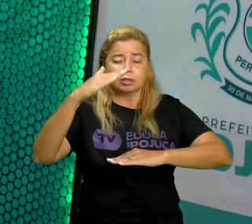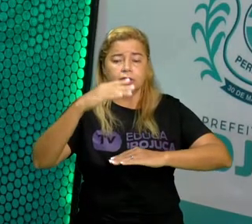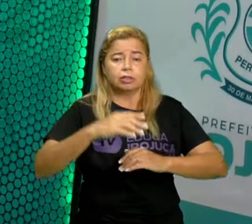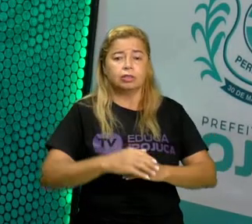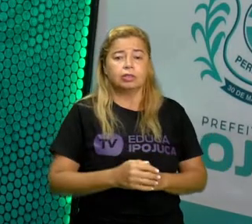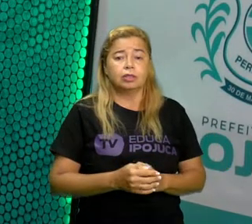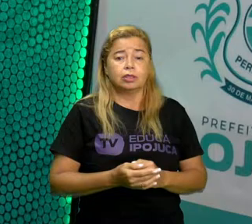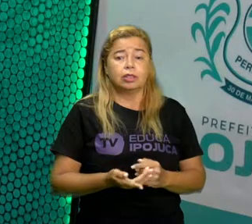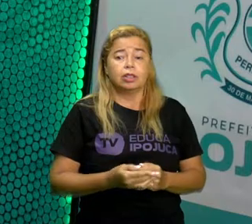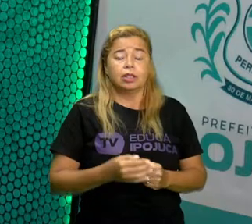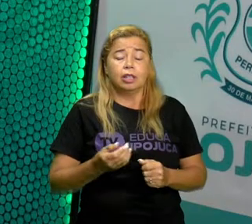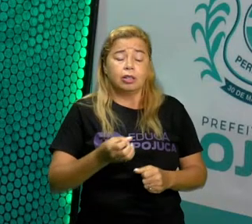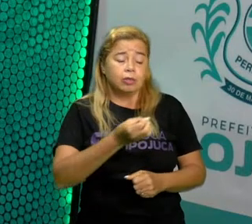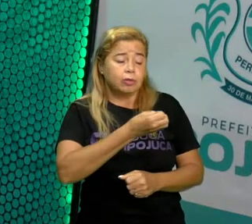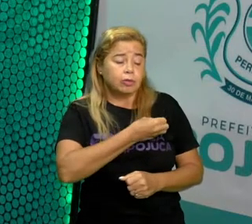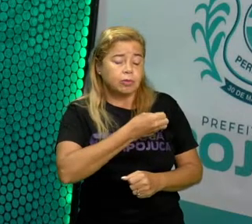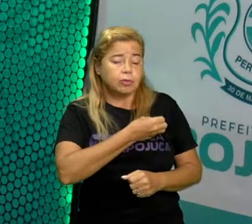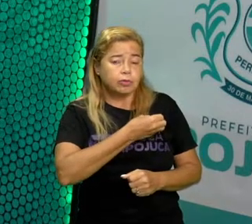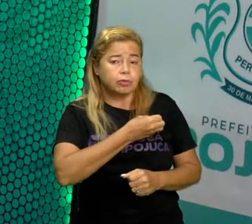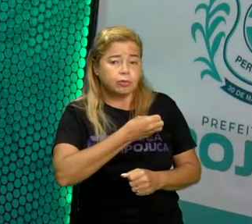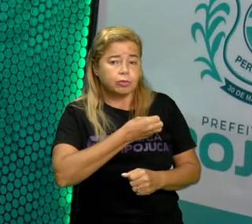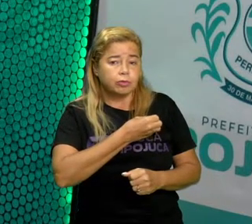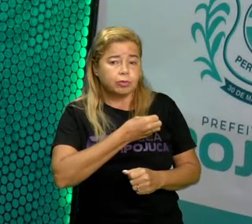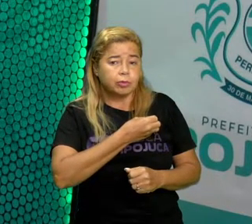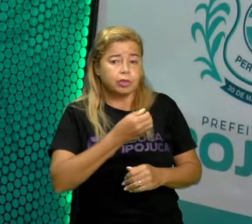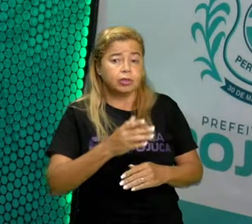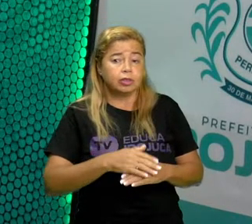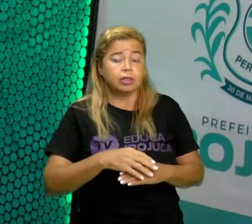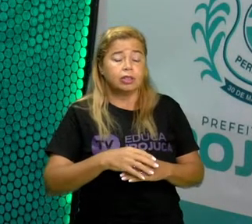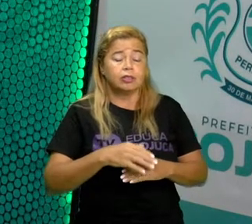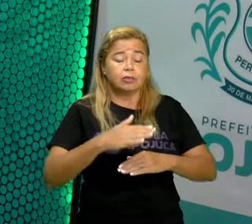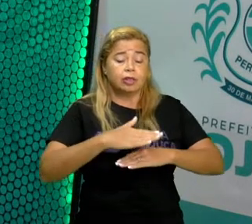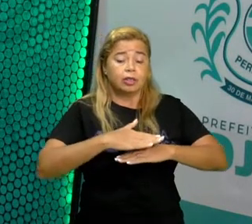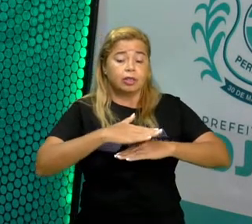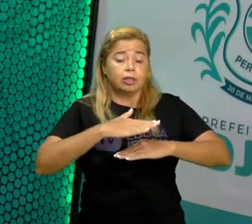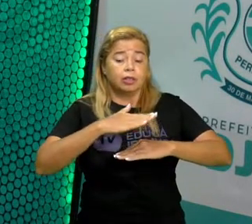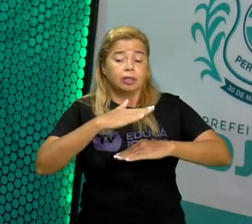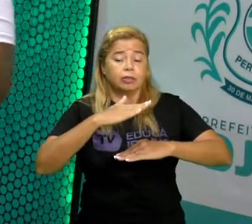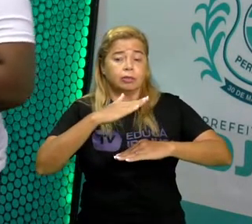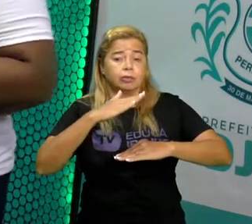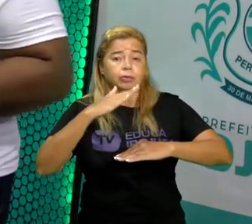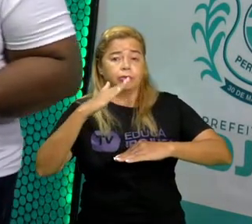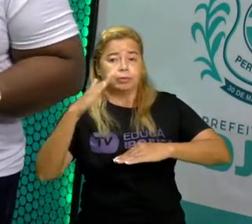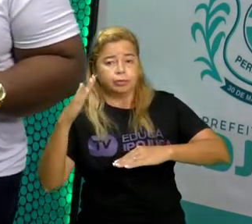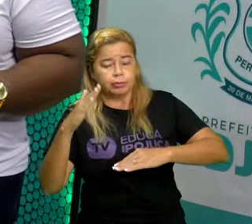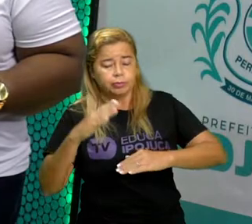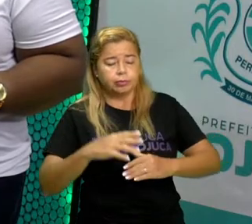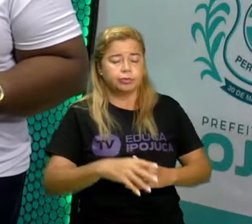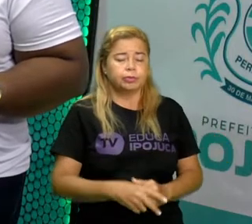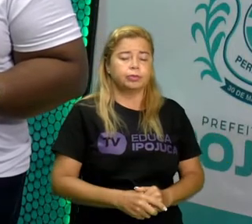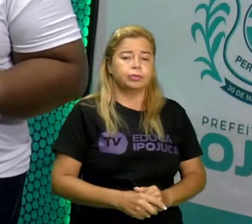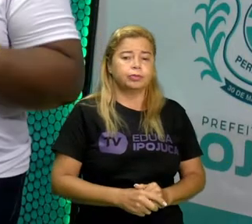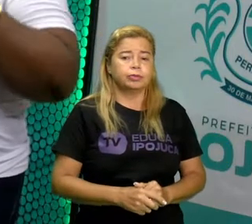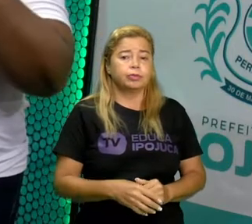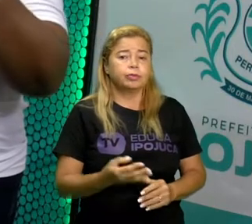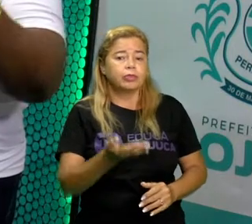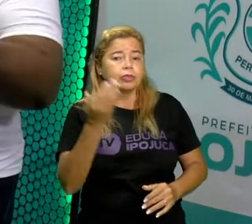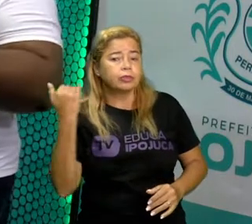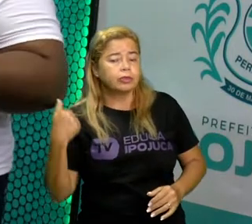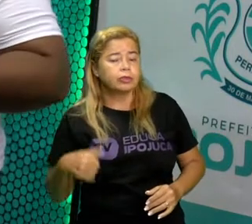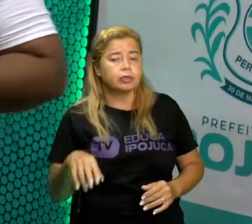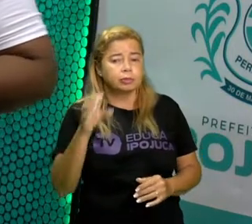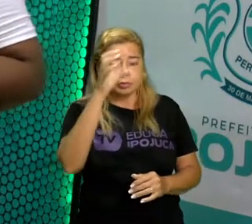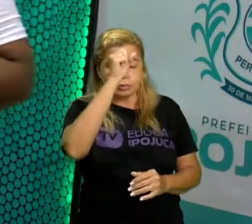elevando de valor, certo? Então, vamos lá. Vamos observar